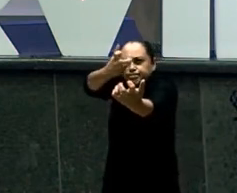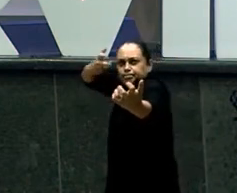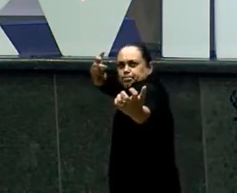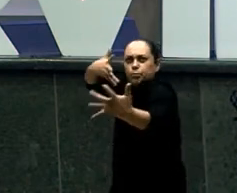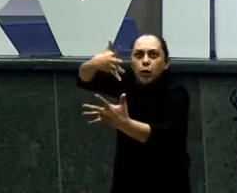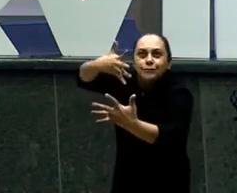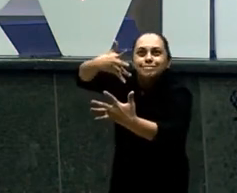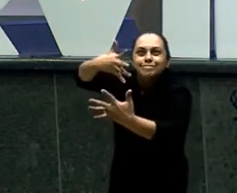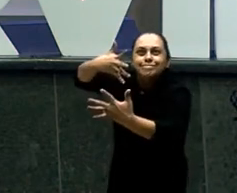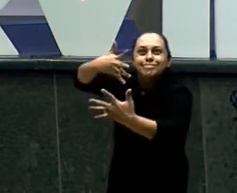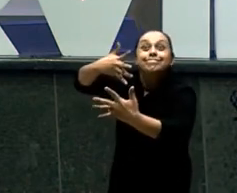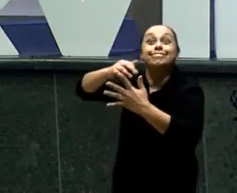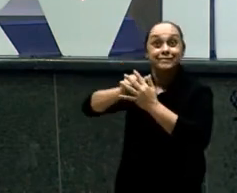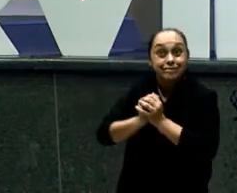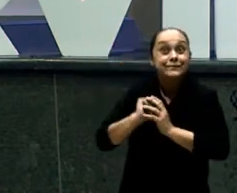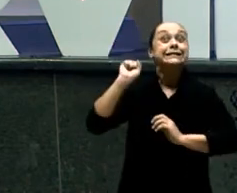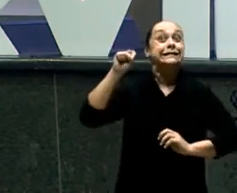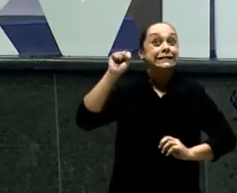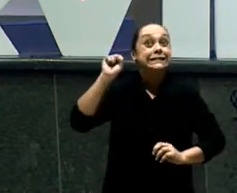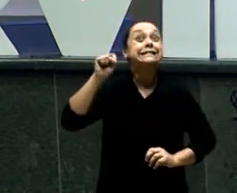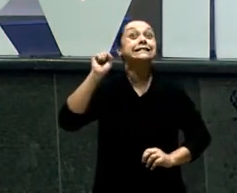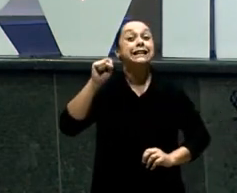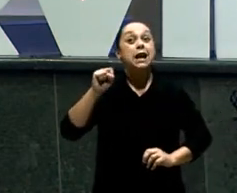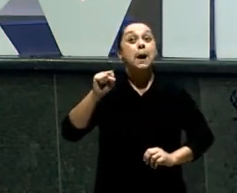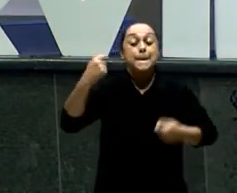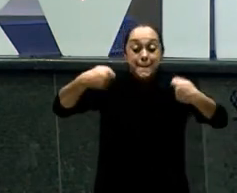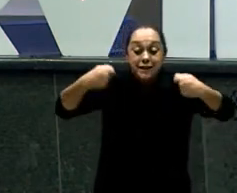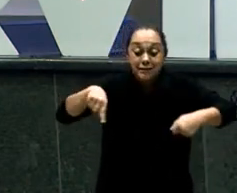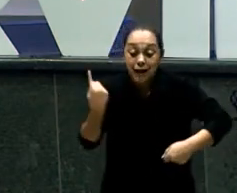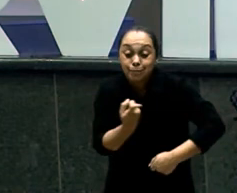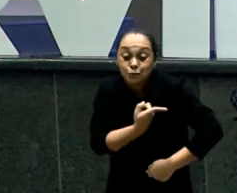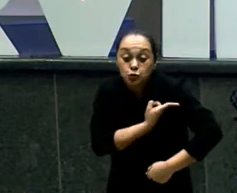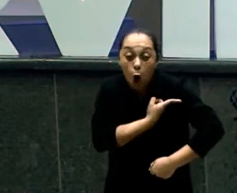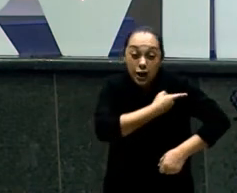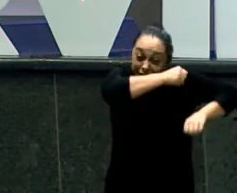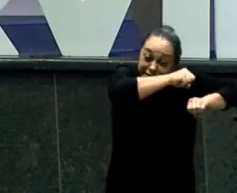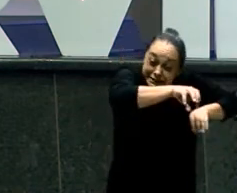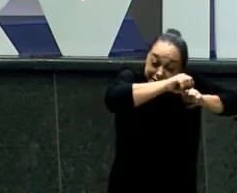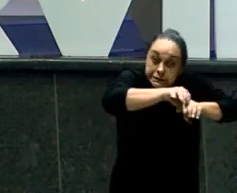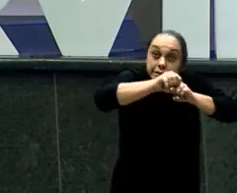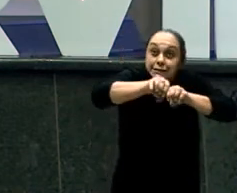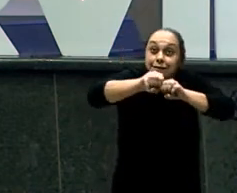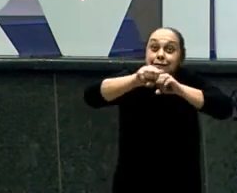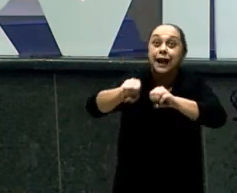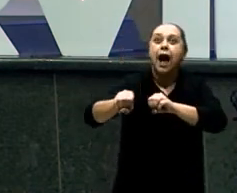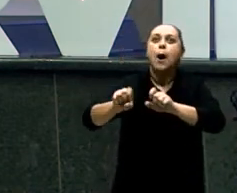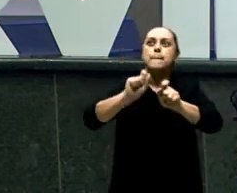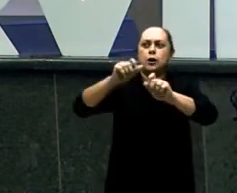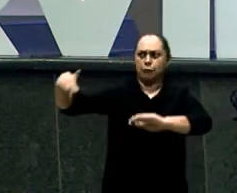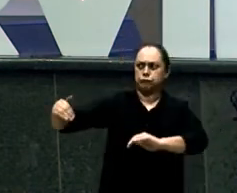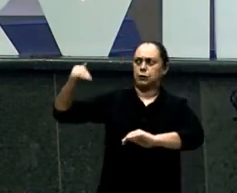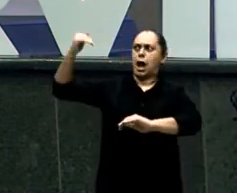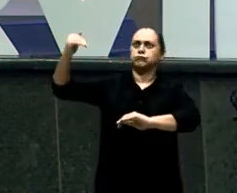Apenas filhos Aqui Não, não Eu estou tratando Eles como flechas Eu estou atirando Eles ao futuro Eu